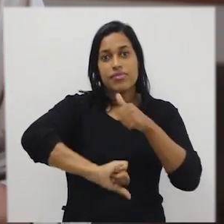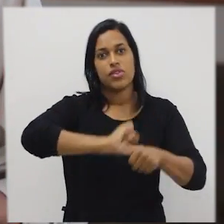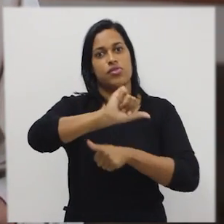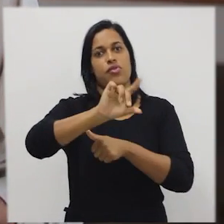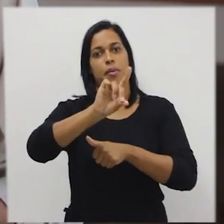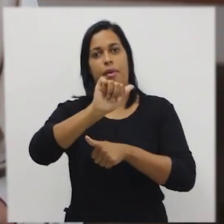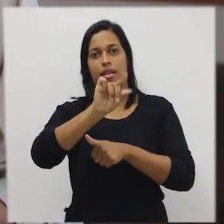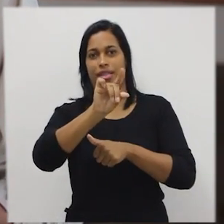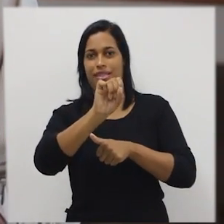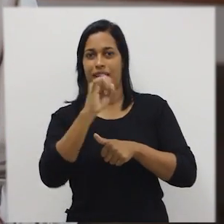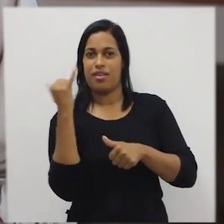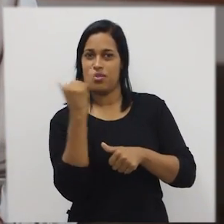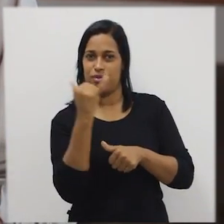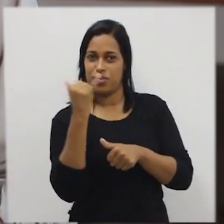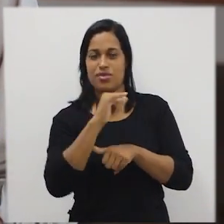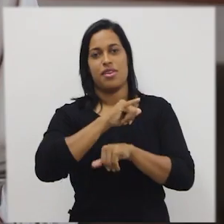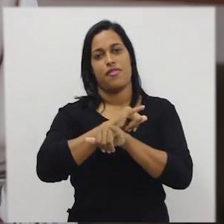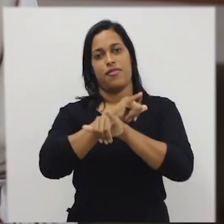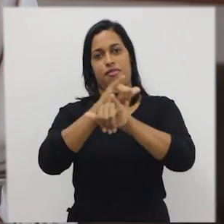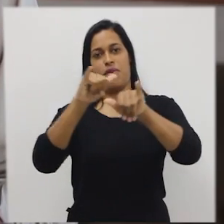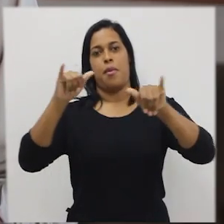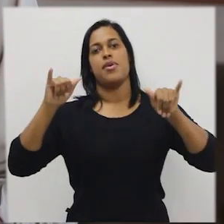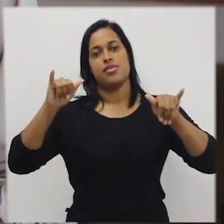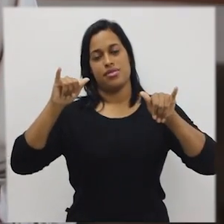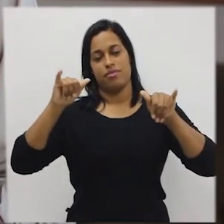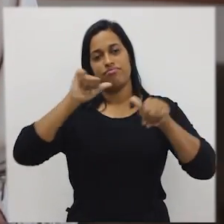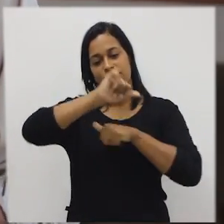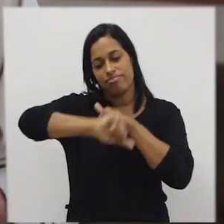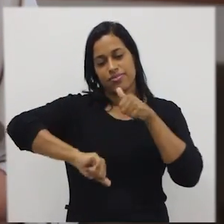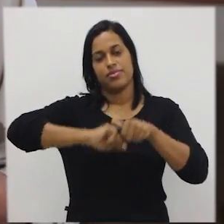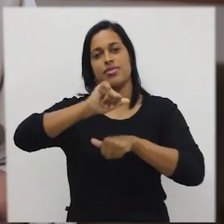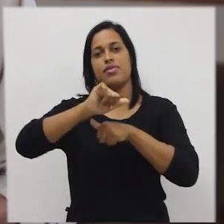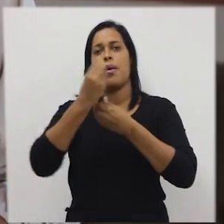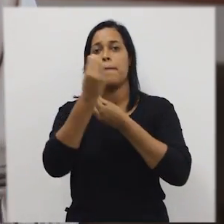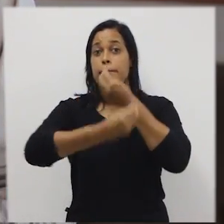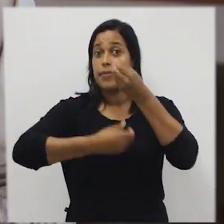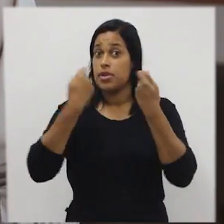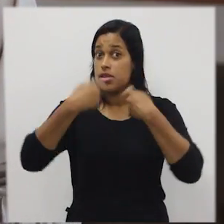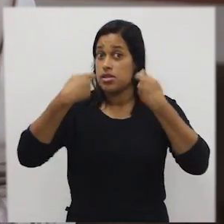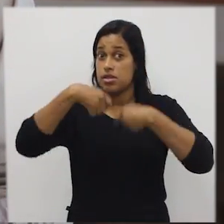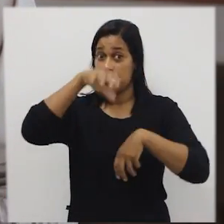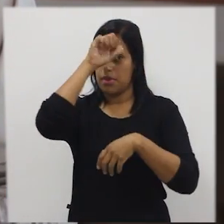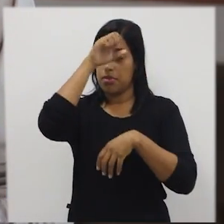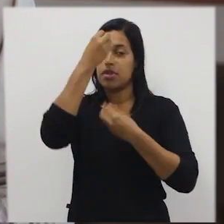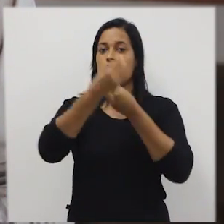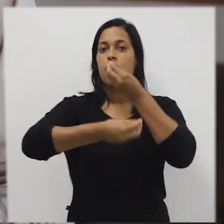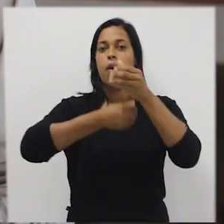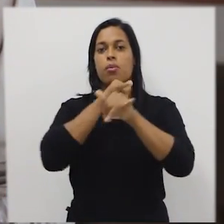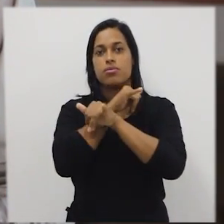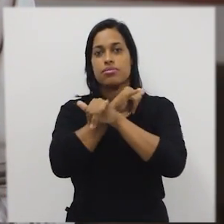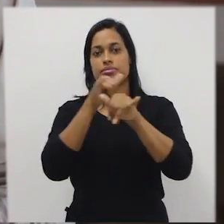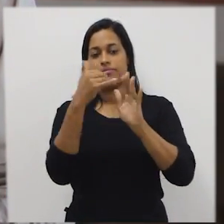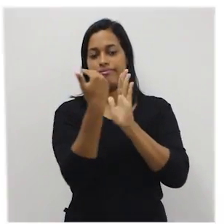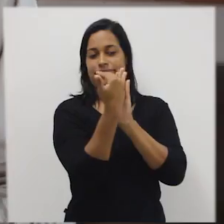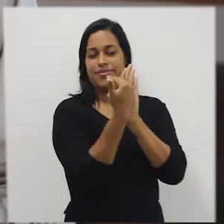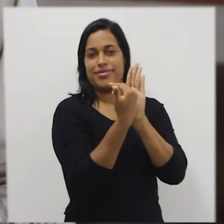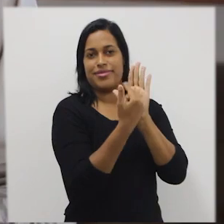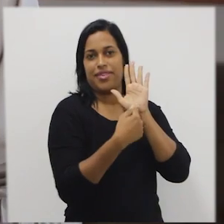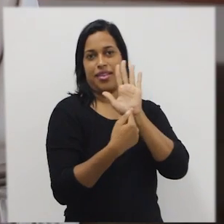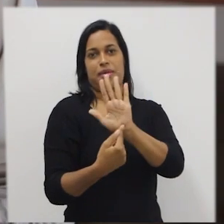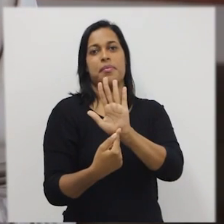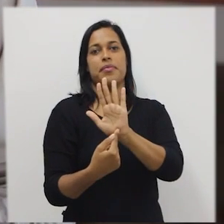dados em informação. Então, precisamos aprender como é que os dados são representados no algoritmo.